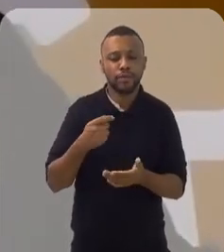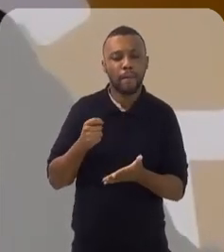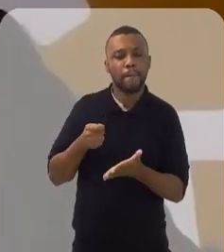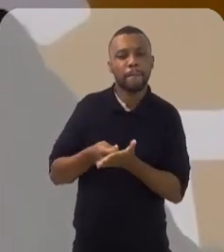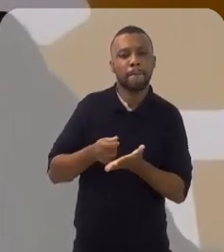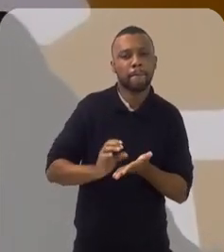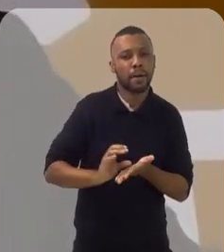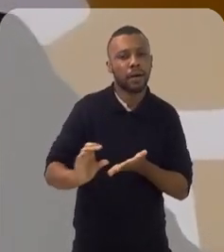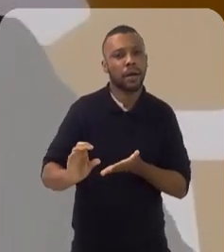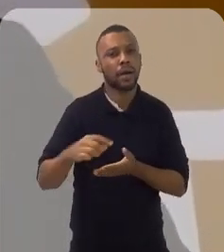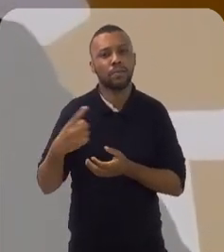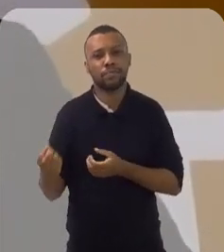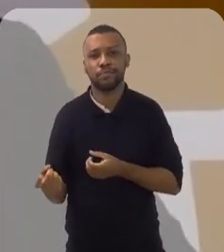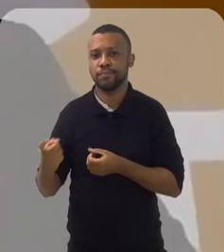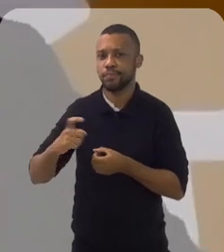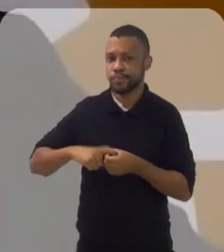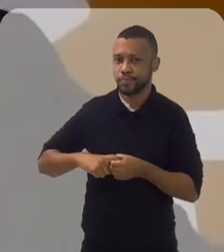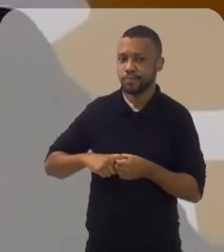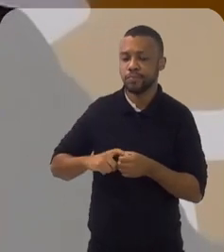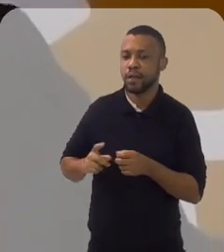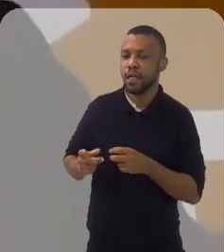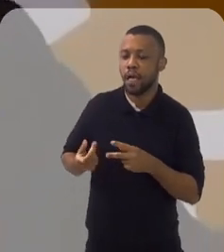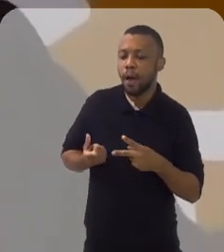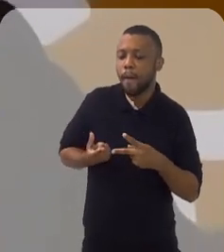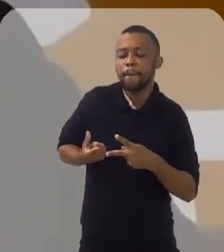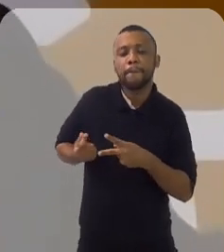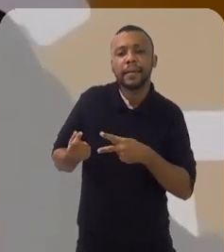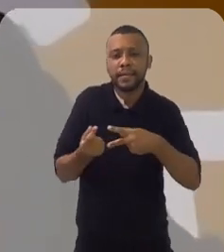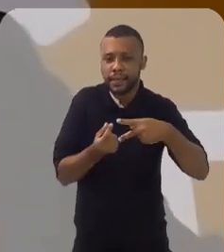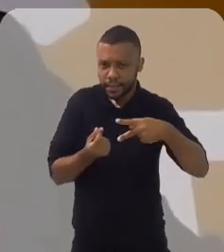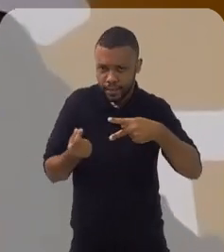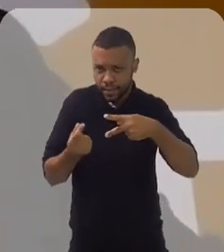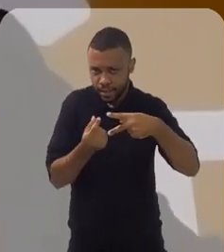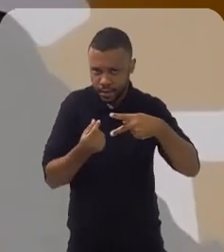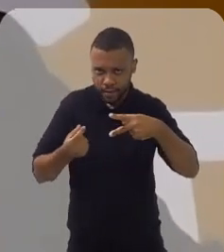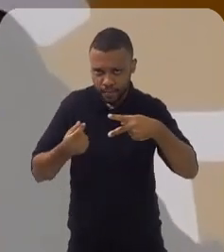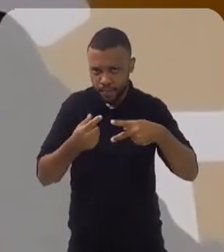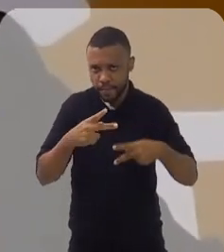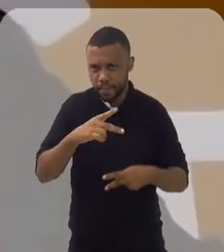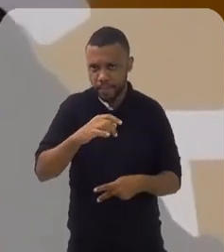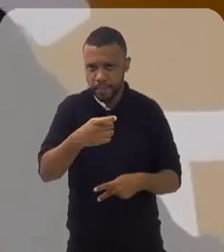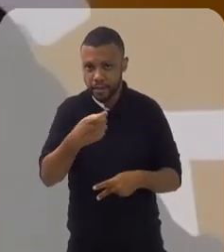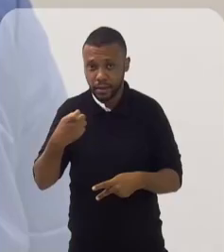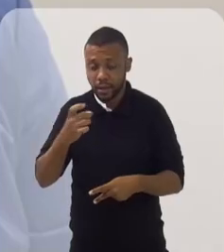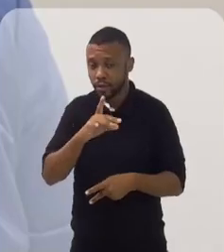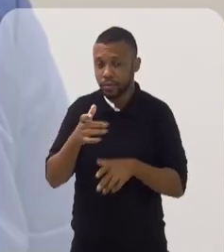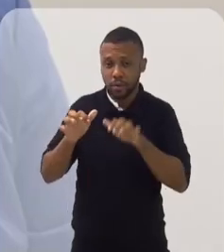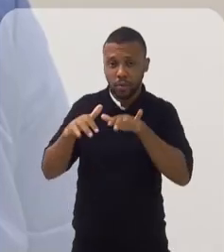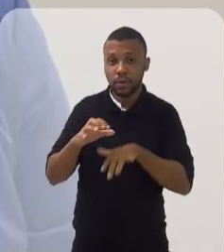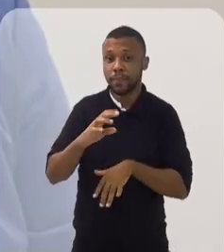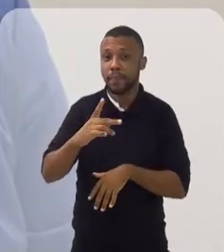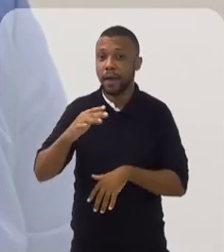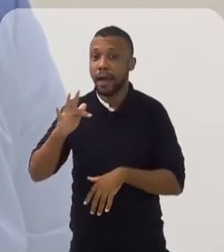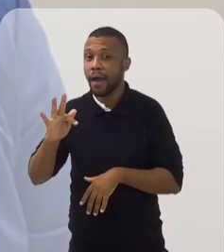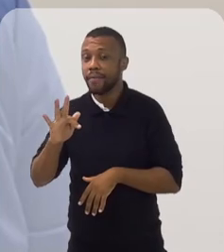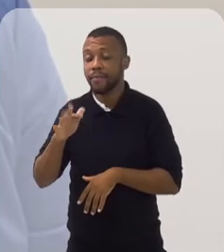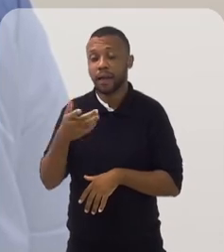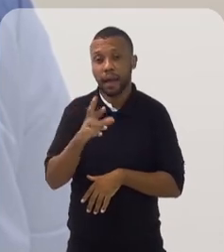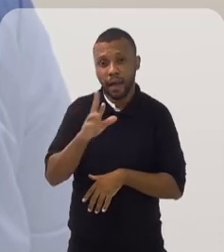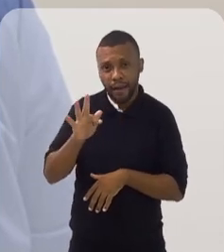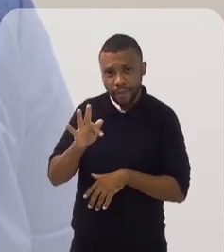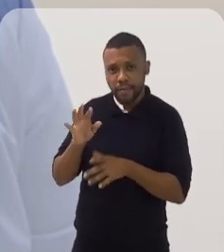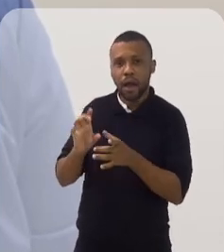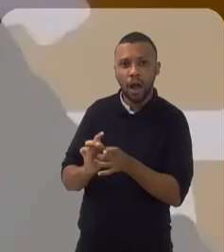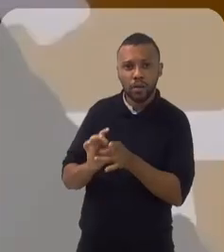receber a restituição através do PIX. Desde que você use como chave o seu CPF, a Receita